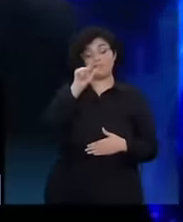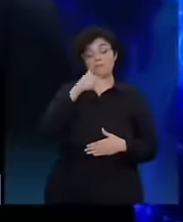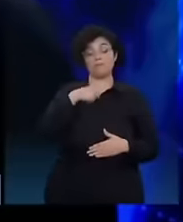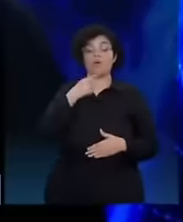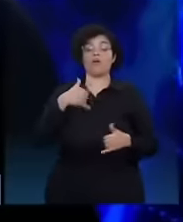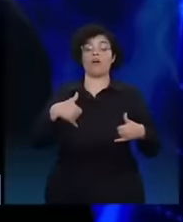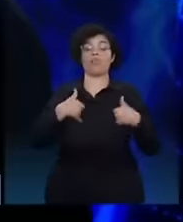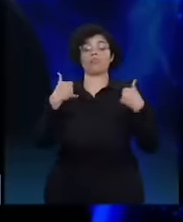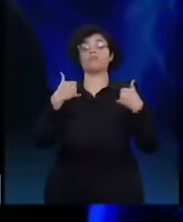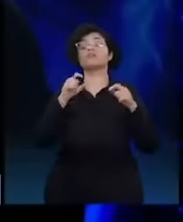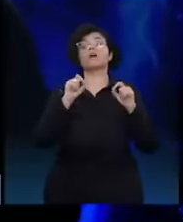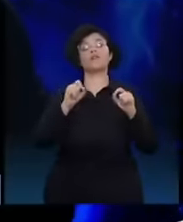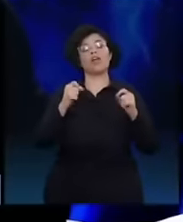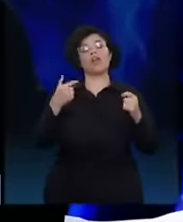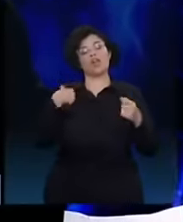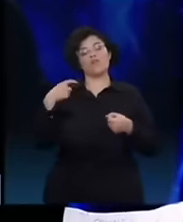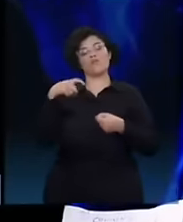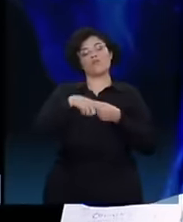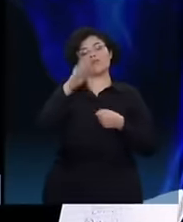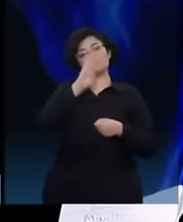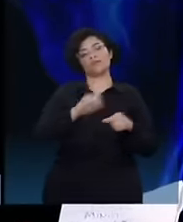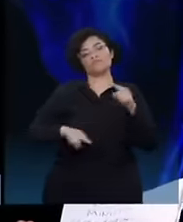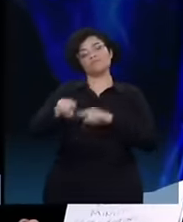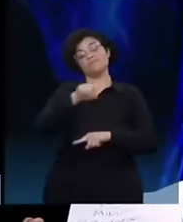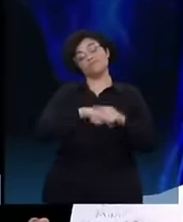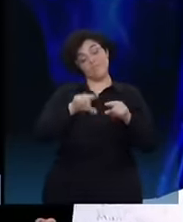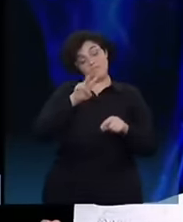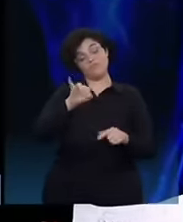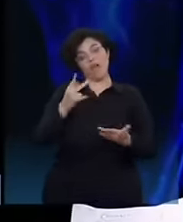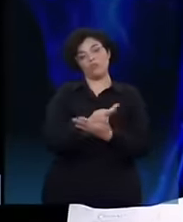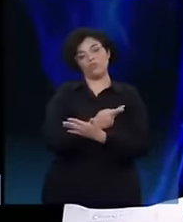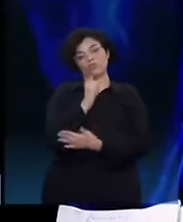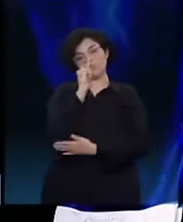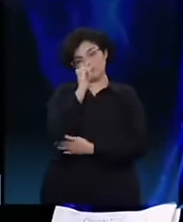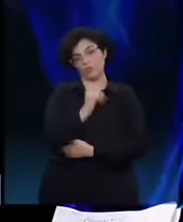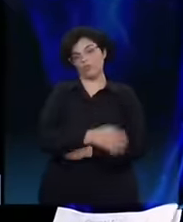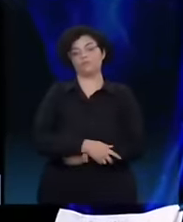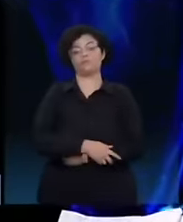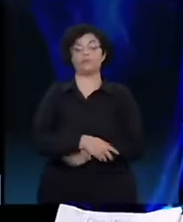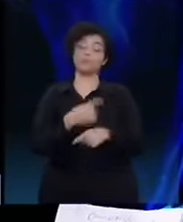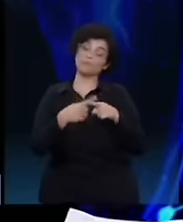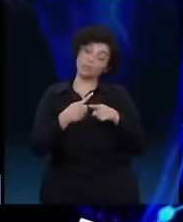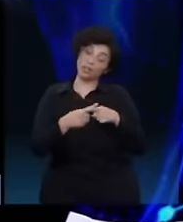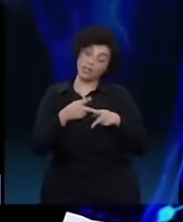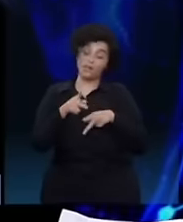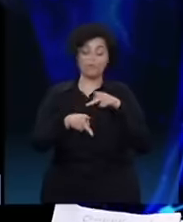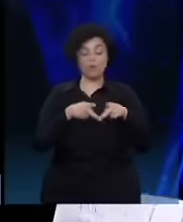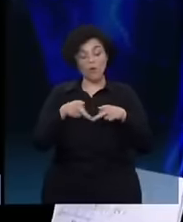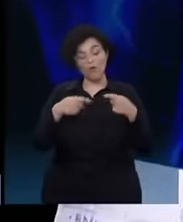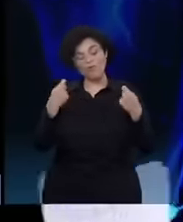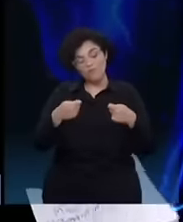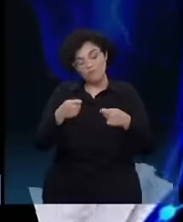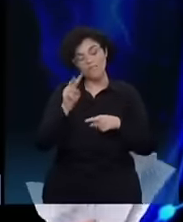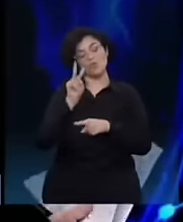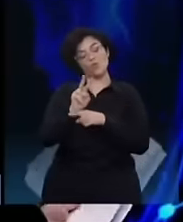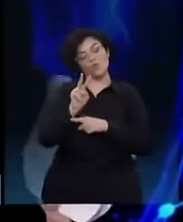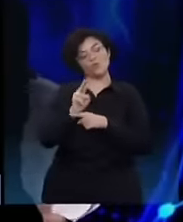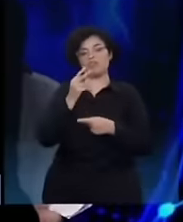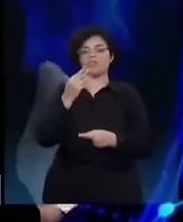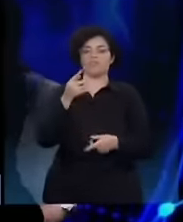a sua volta para casa. é isso que vai acontecer. Porque o povo está precisando de alguém que cuide dele,